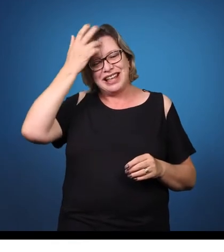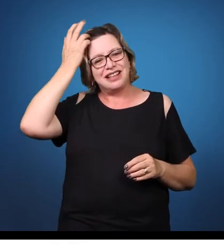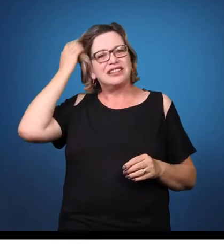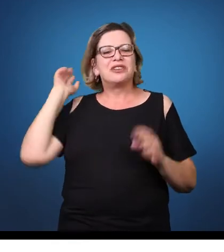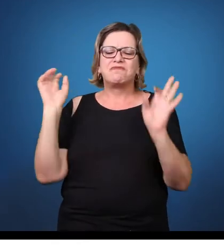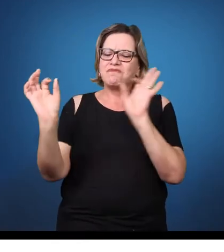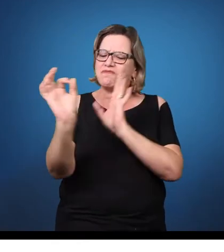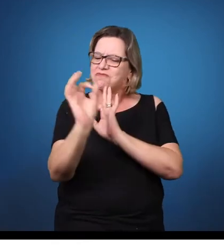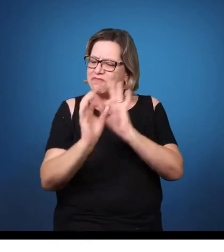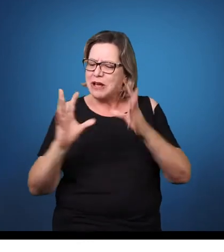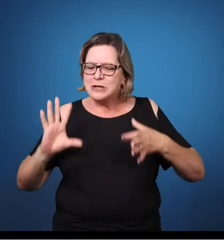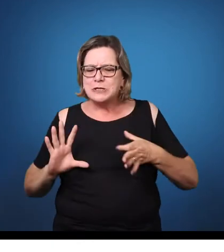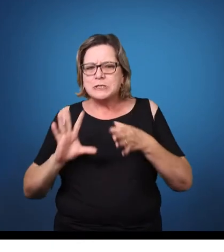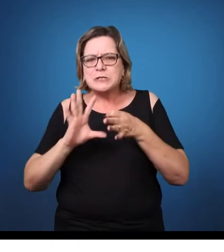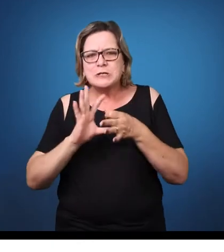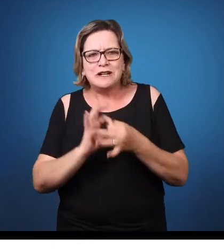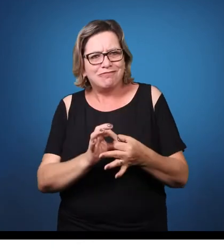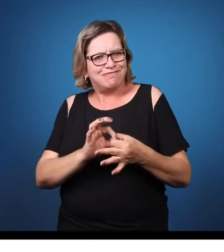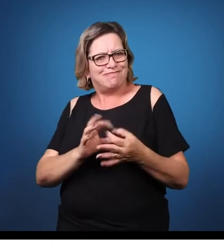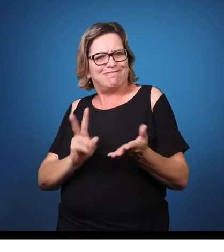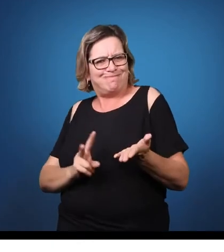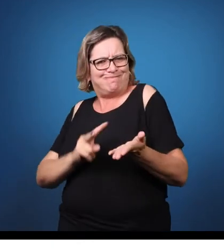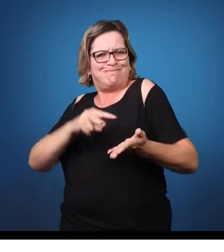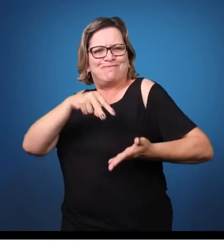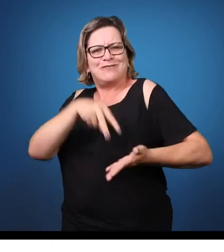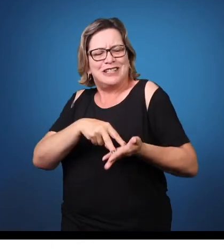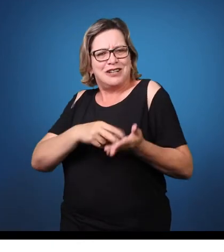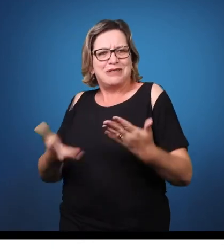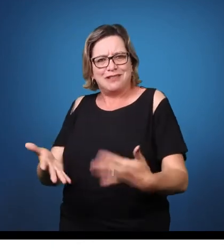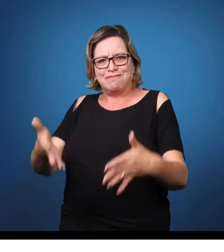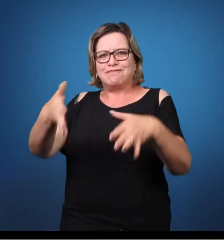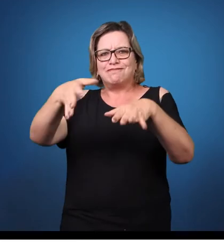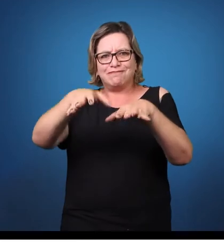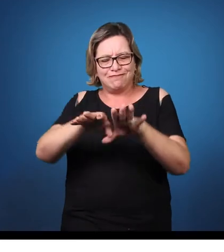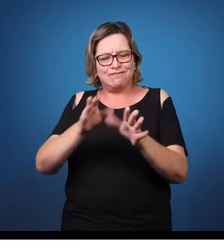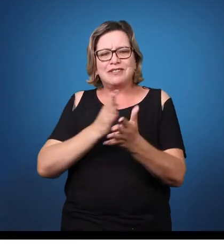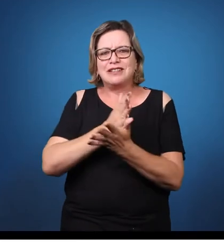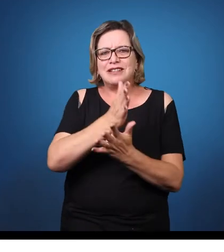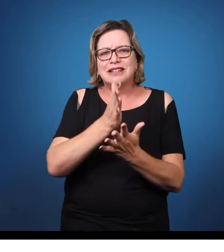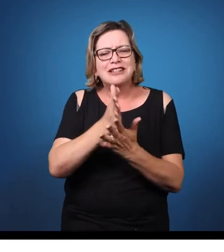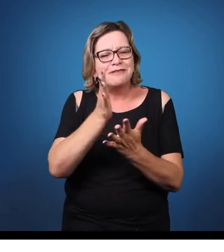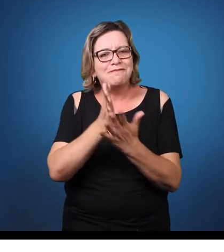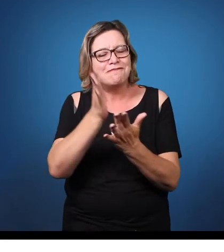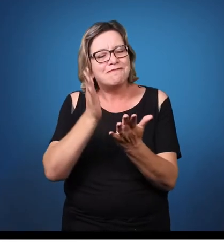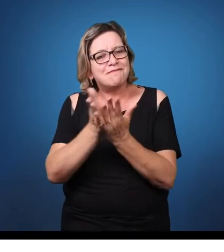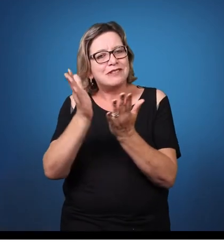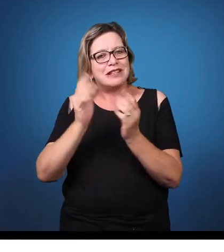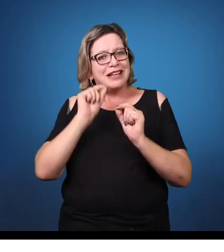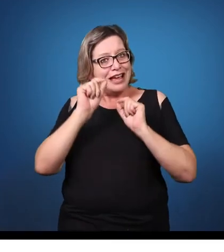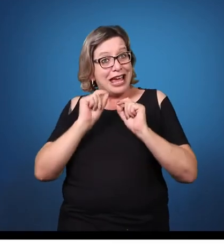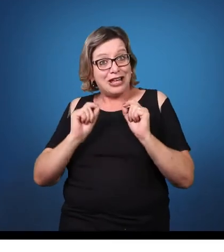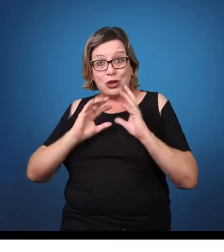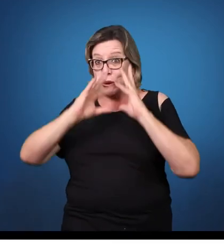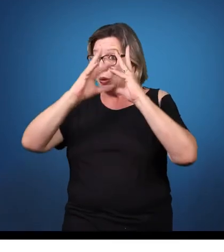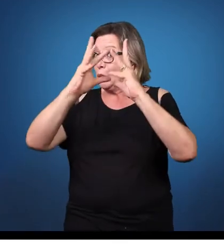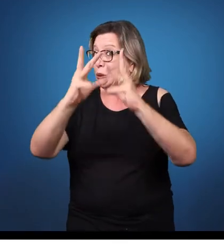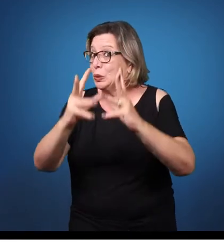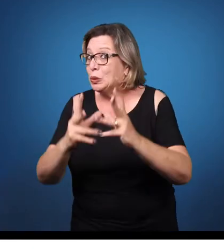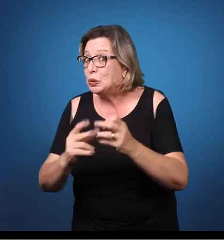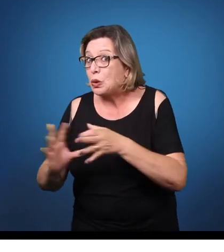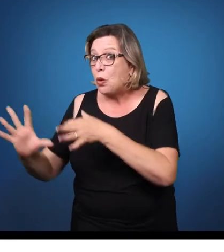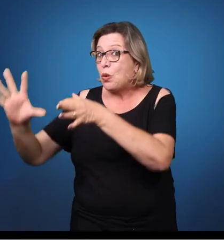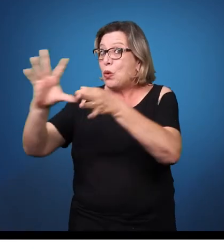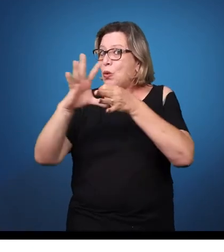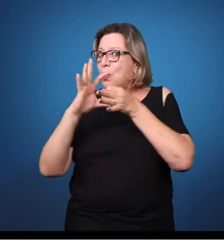sujeito, que aquela pessoa necessita naquele momento. Naquele momento. Que bom. Professora, muito obrigado pela sua contribuição, por